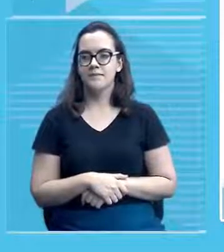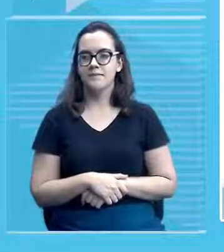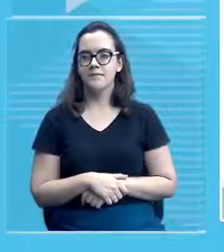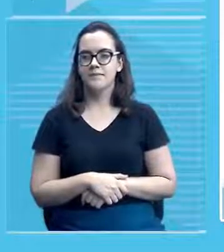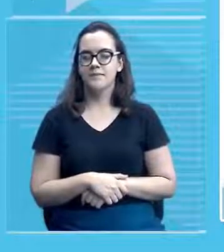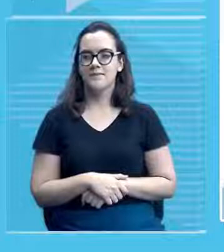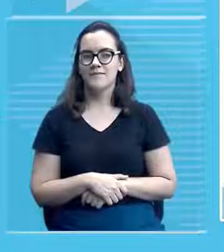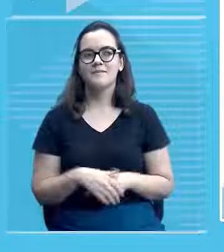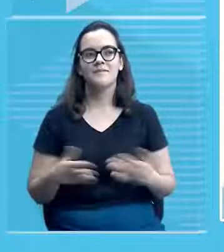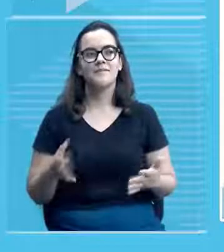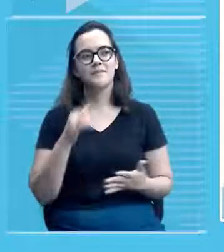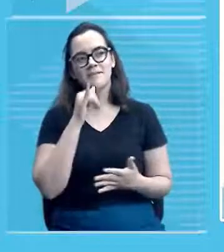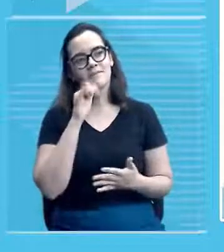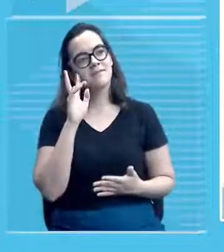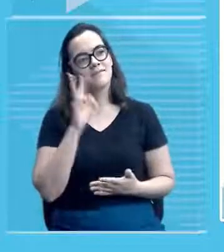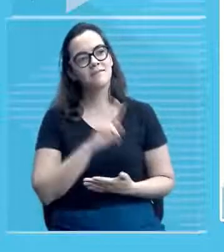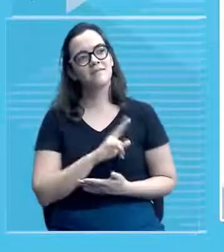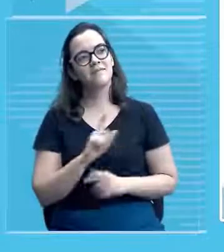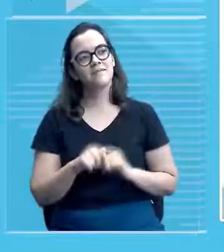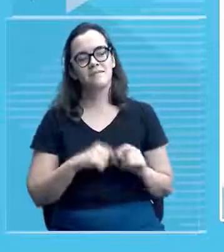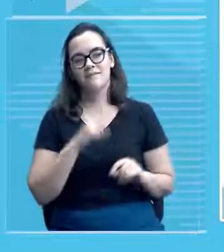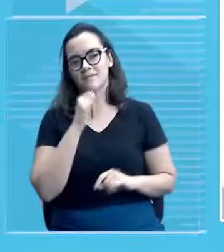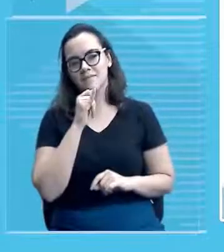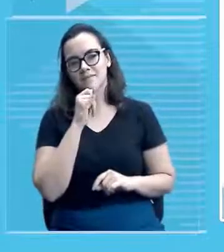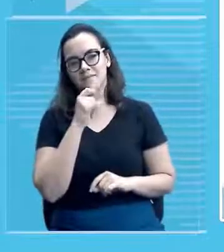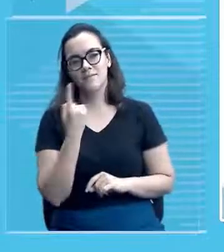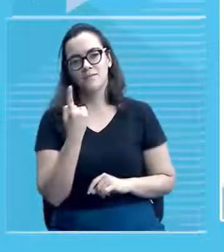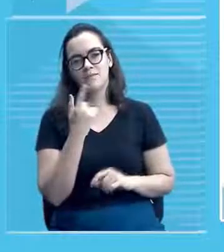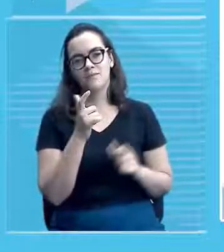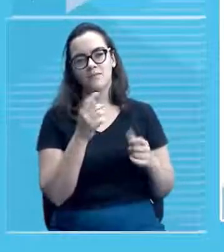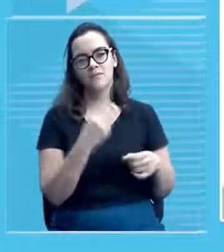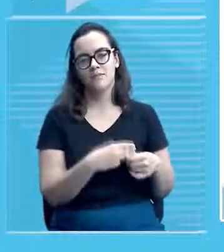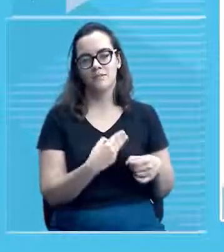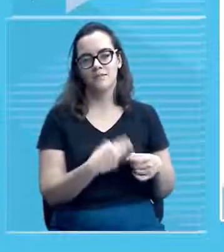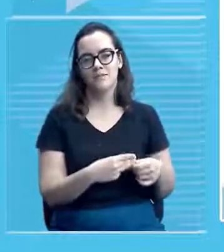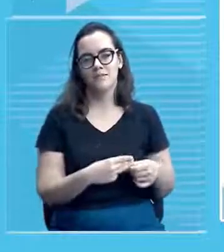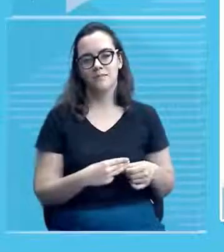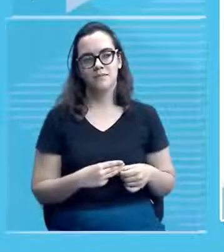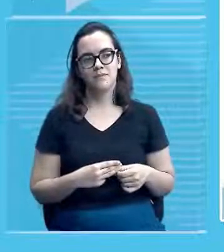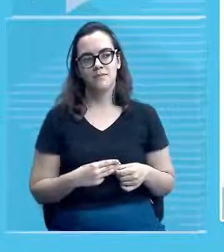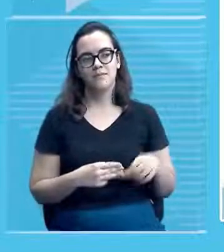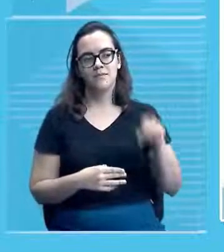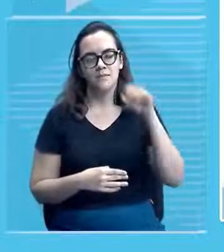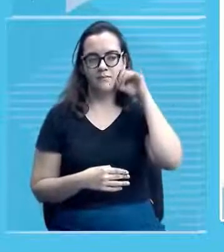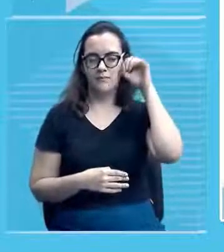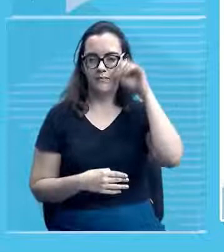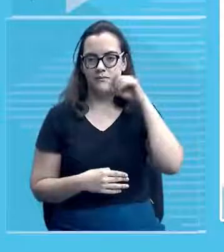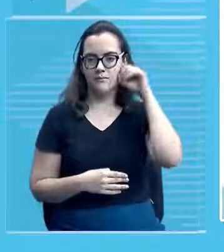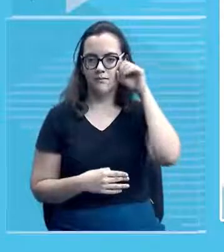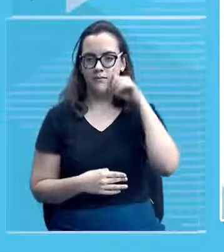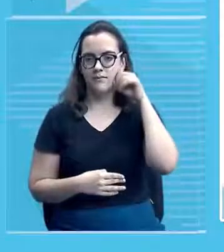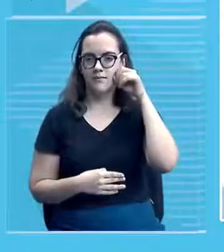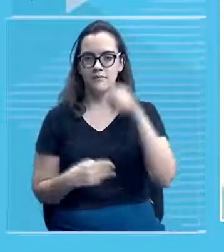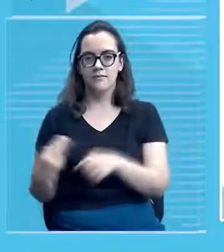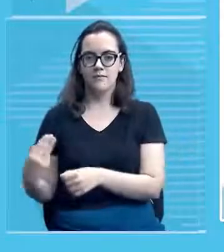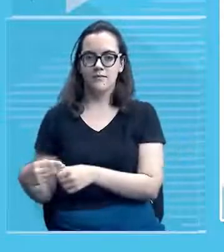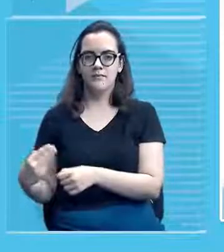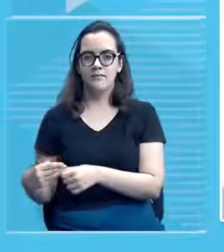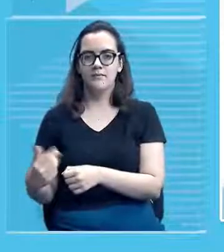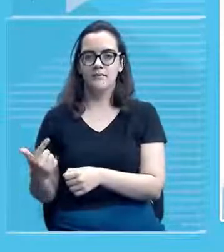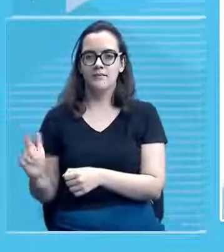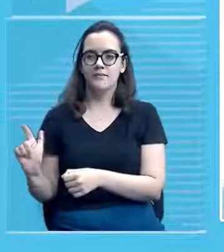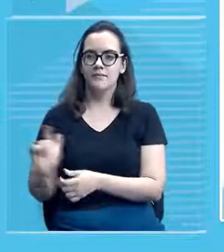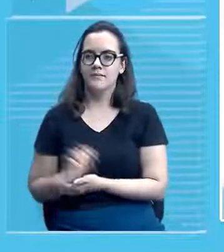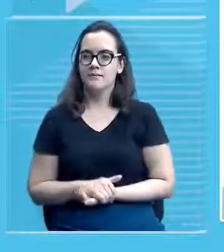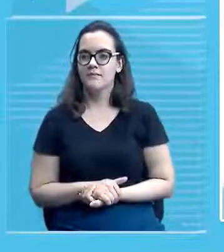tá? então uma localizada em Oeiras opa esse ó tá muito feio